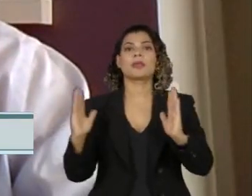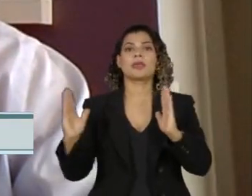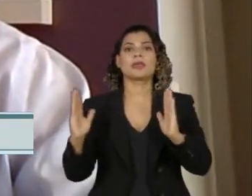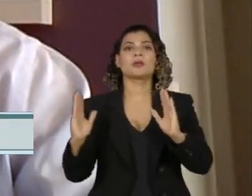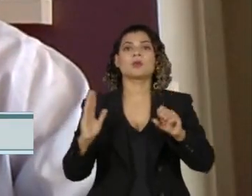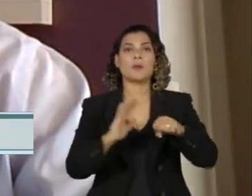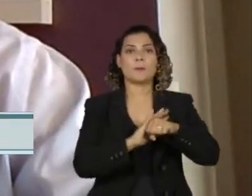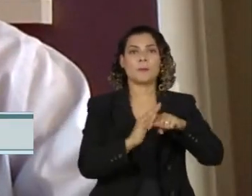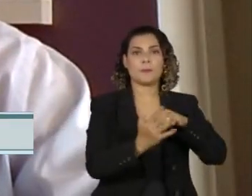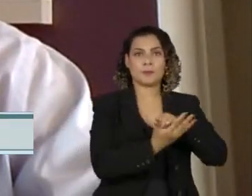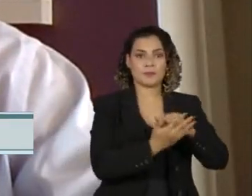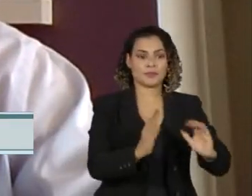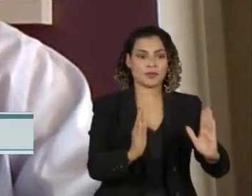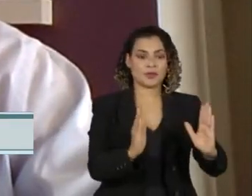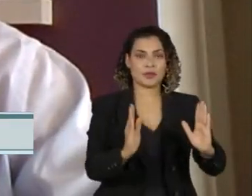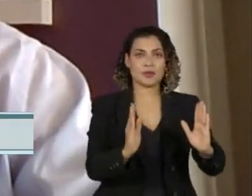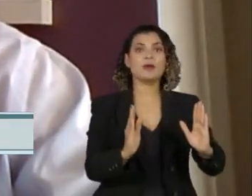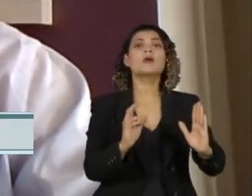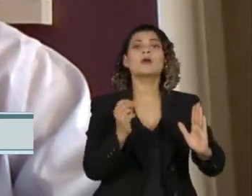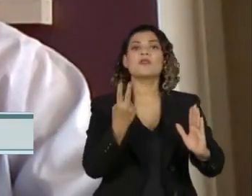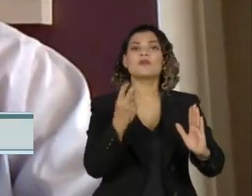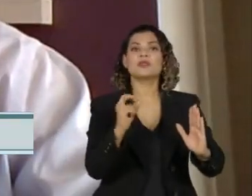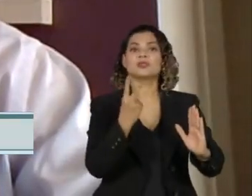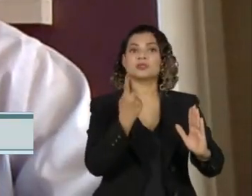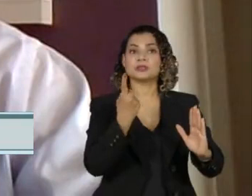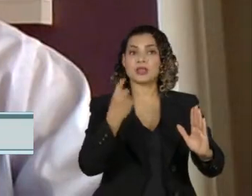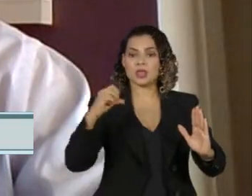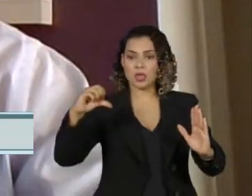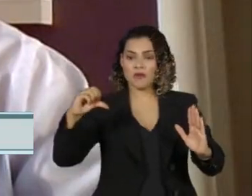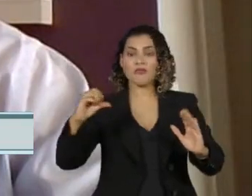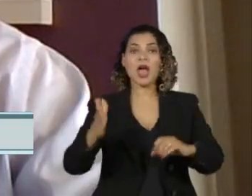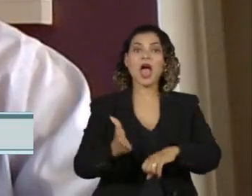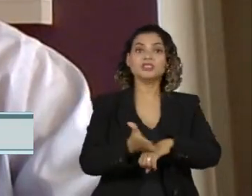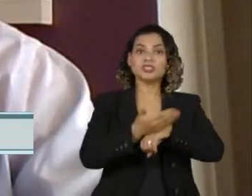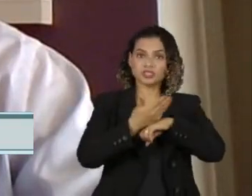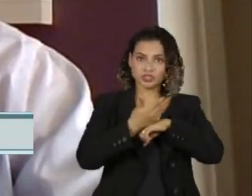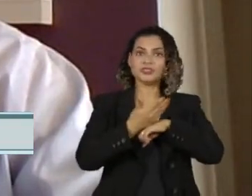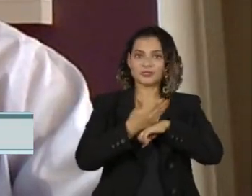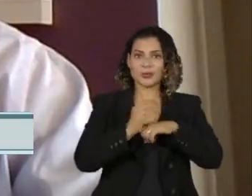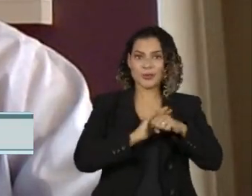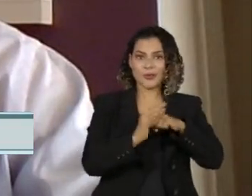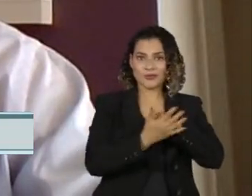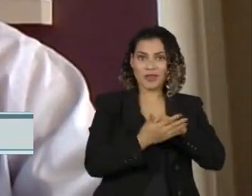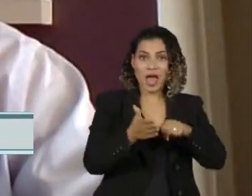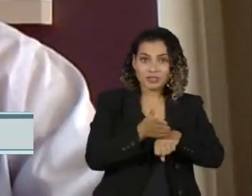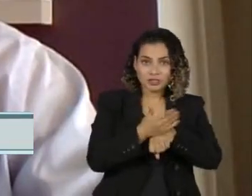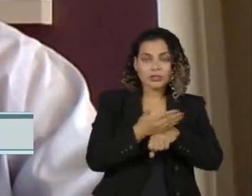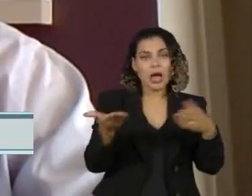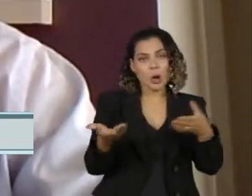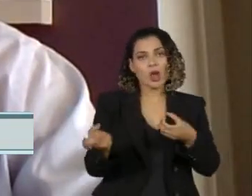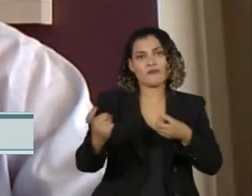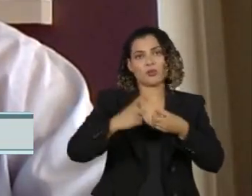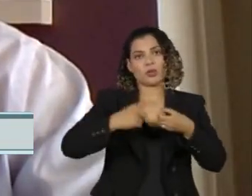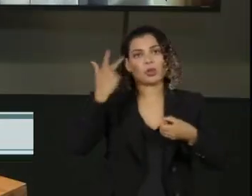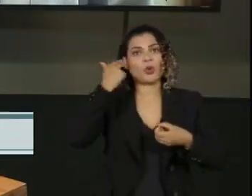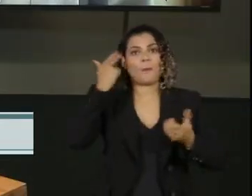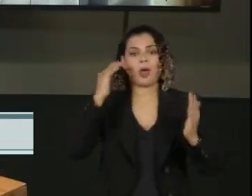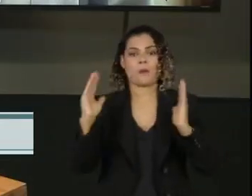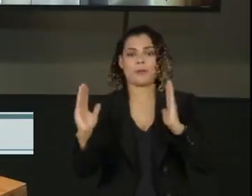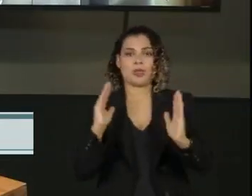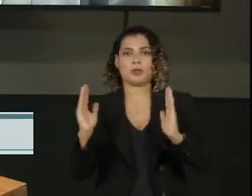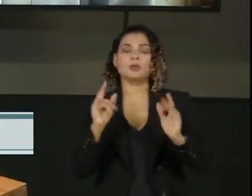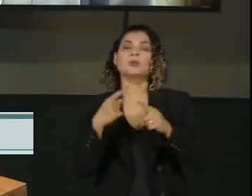-pandemia, ou seja, 2019, no que se refere o acesso à escola,